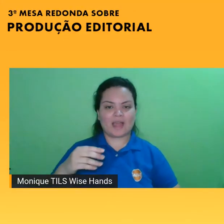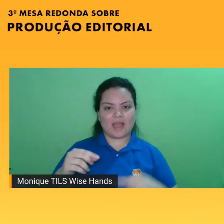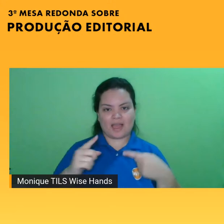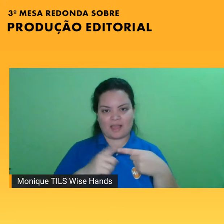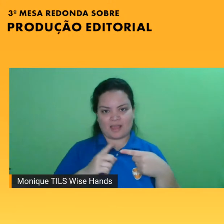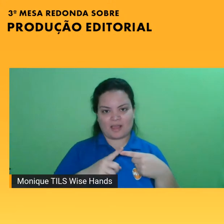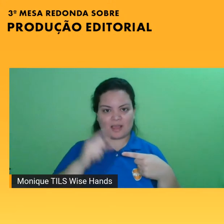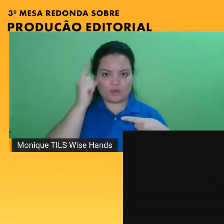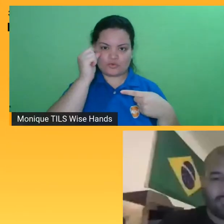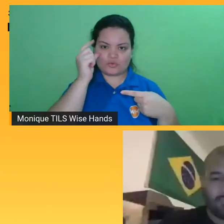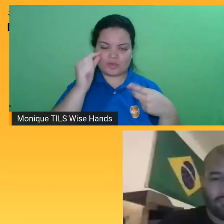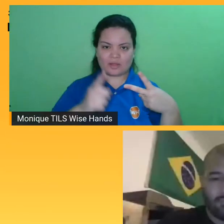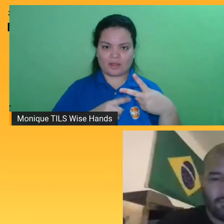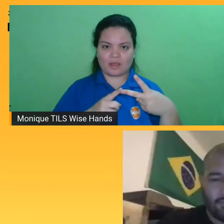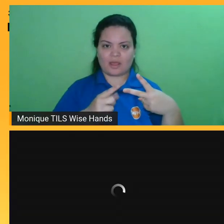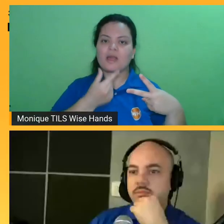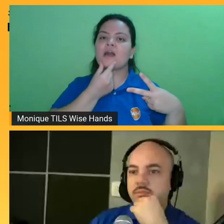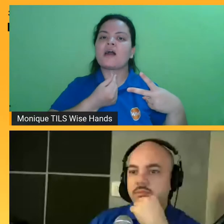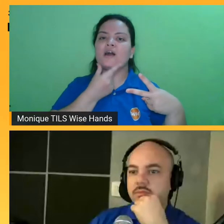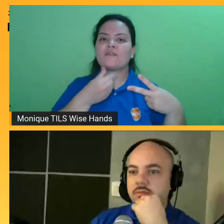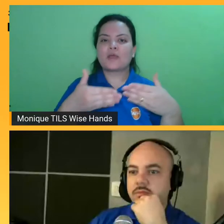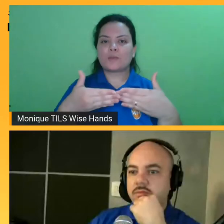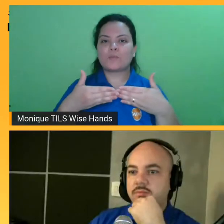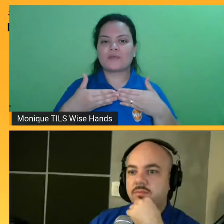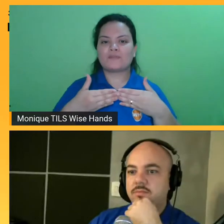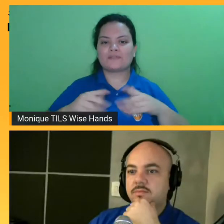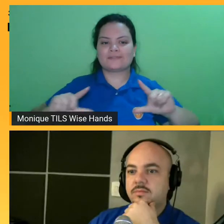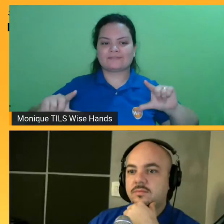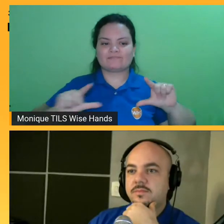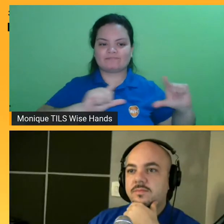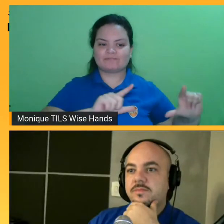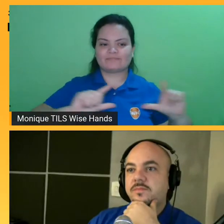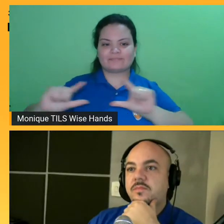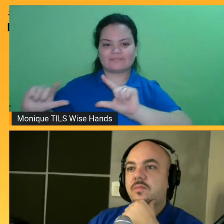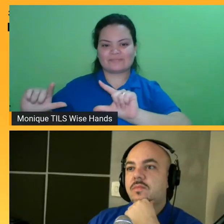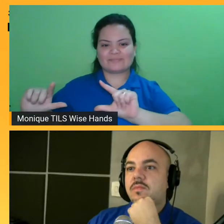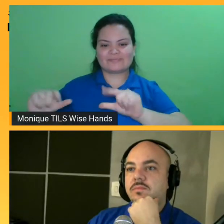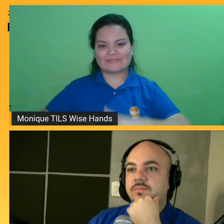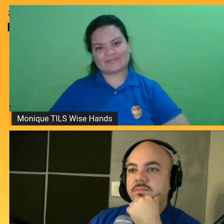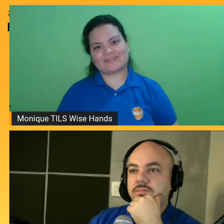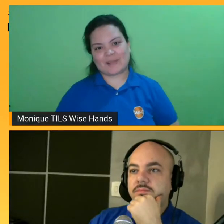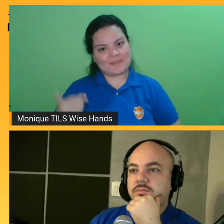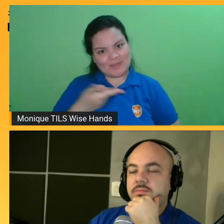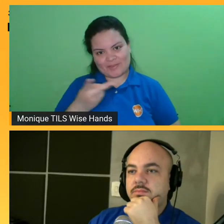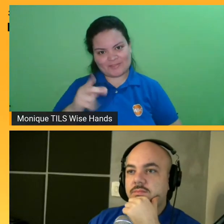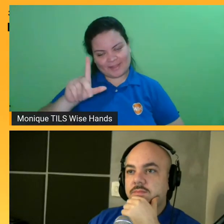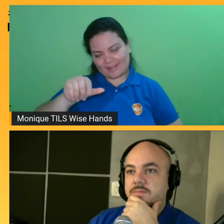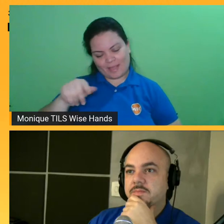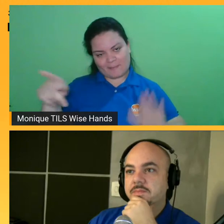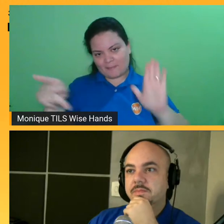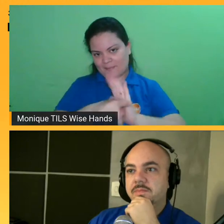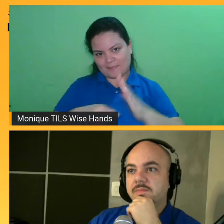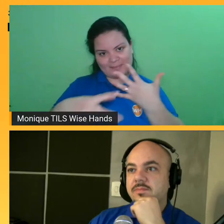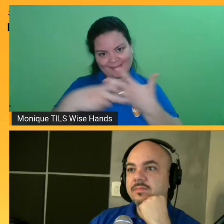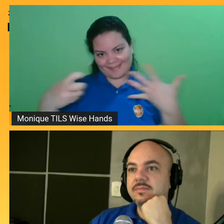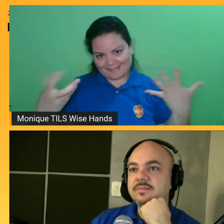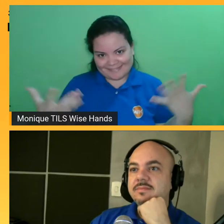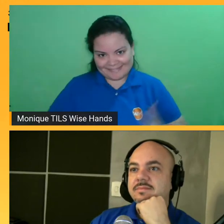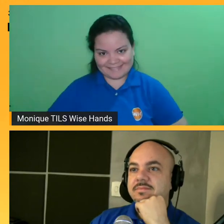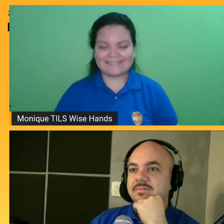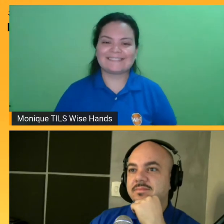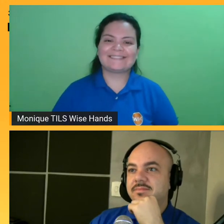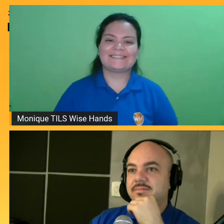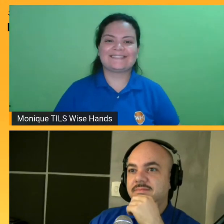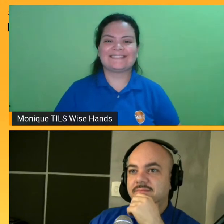pedir para que os dois apareçam aí na tela. Afinal de contas, os dois são da Wise Hand, embora sejam o